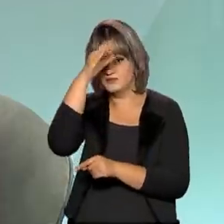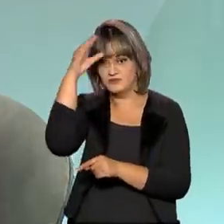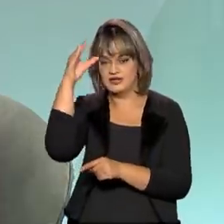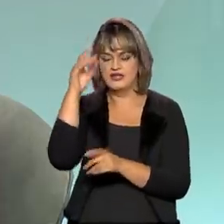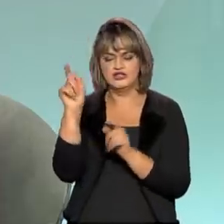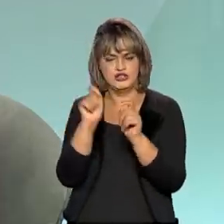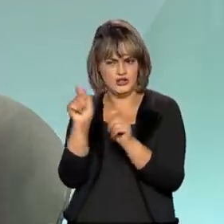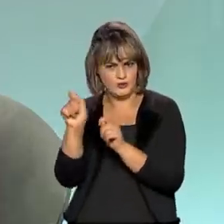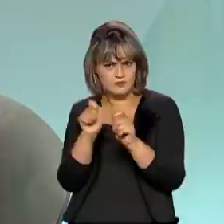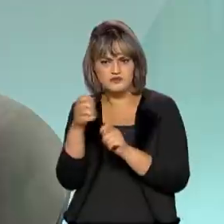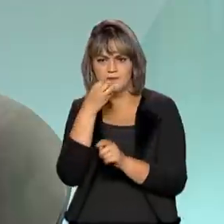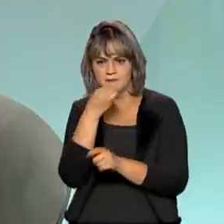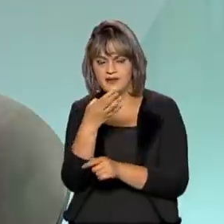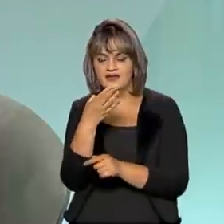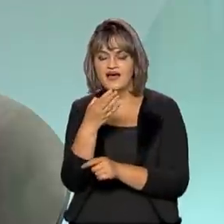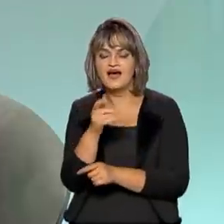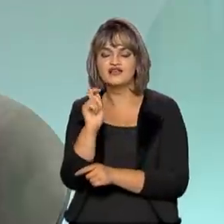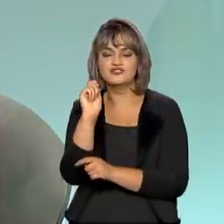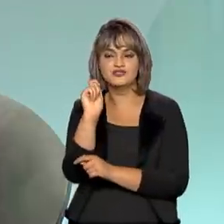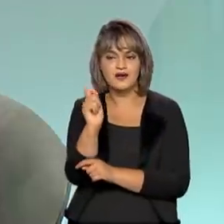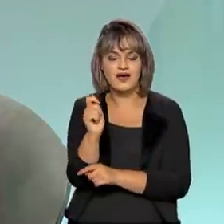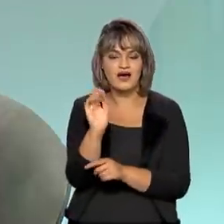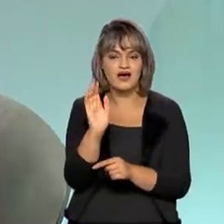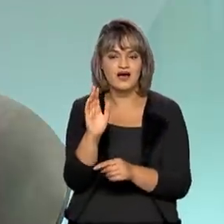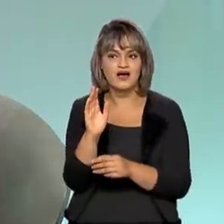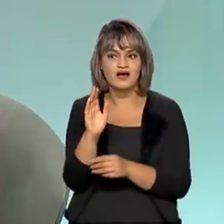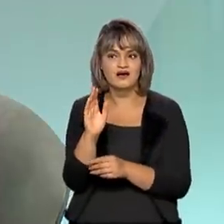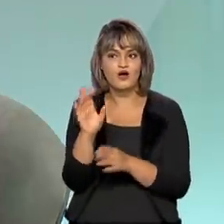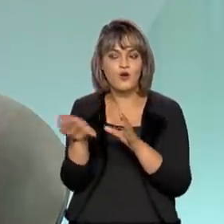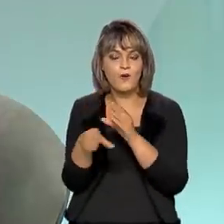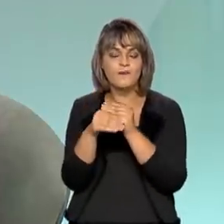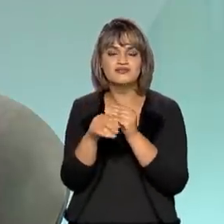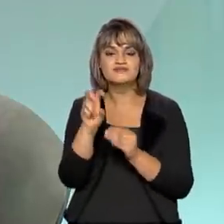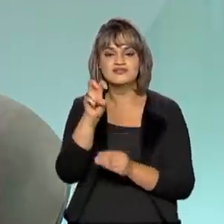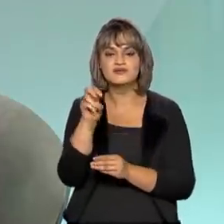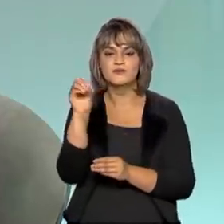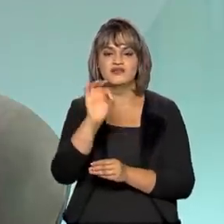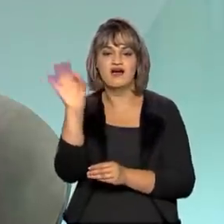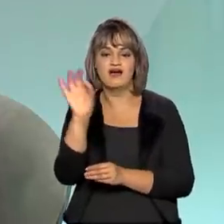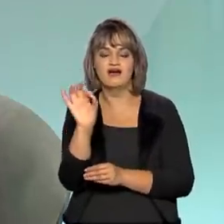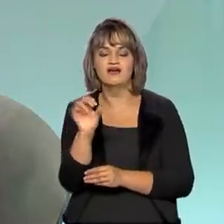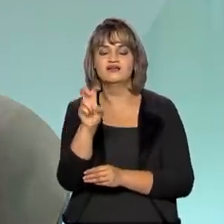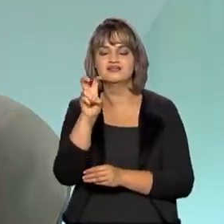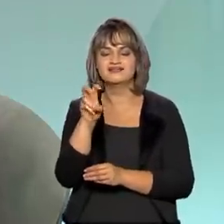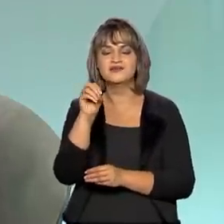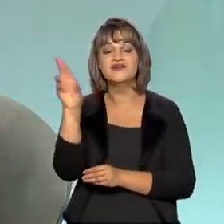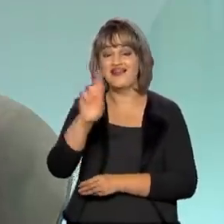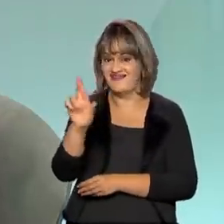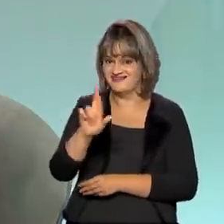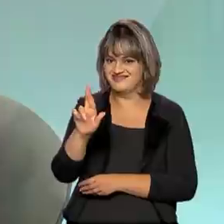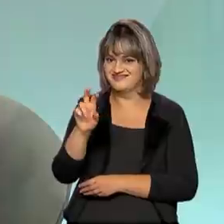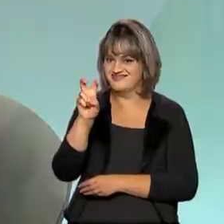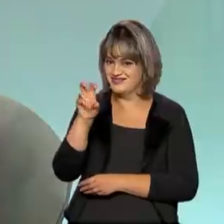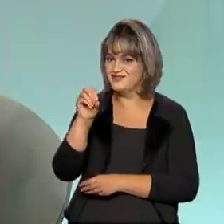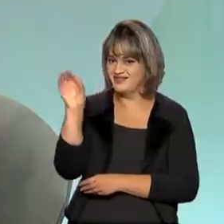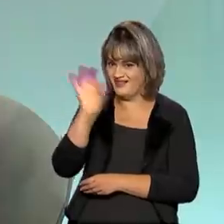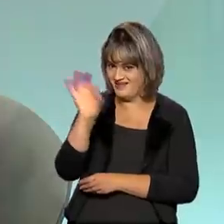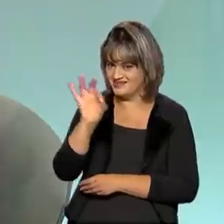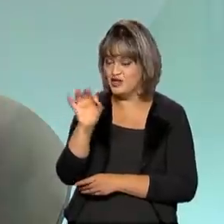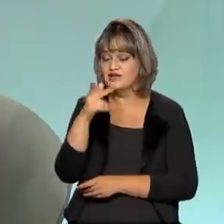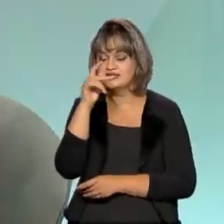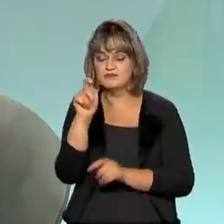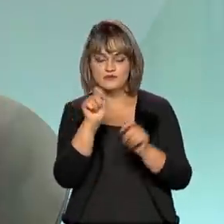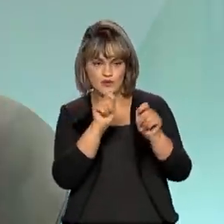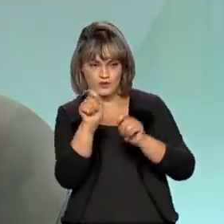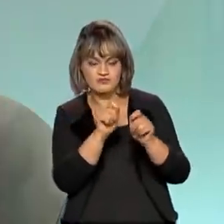bônus é de 50 reais a cada 100 kWh economizado, a ser pago, para quem economizar entre 10